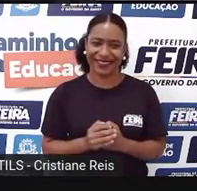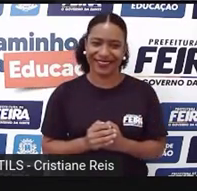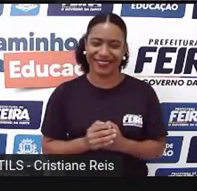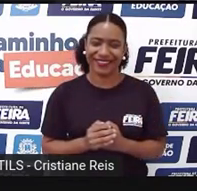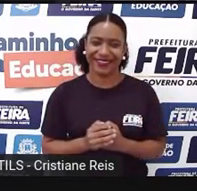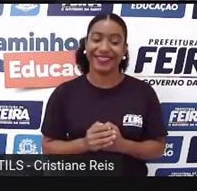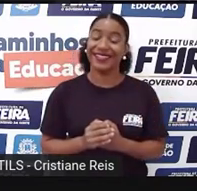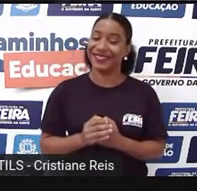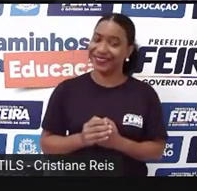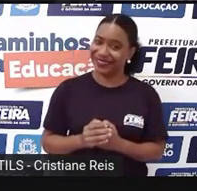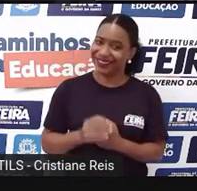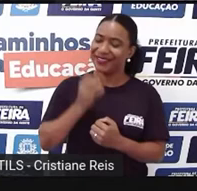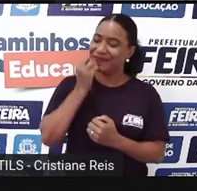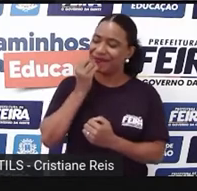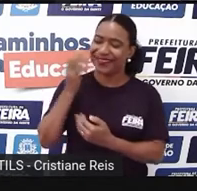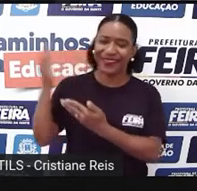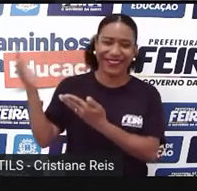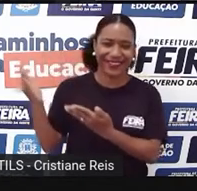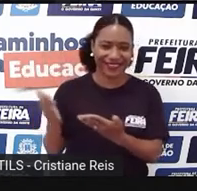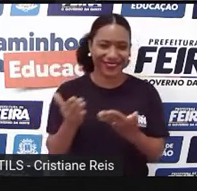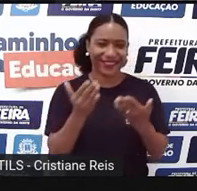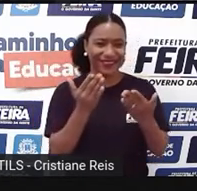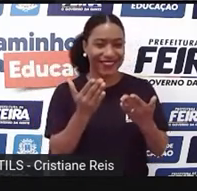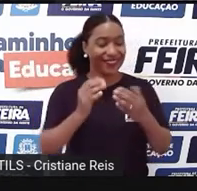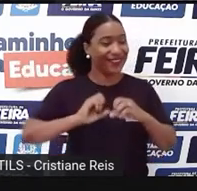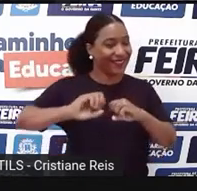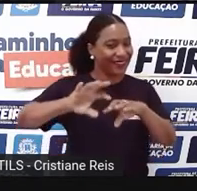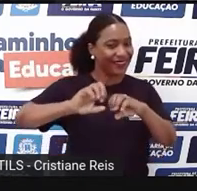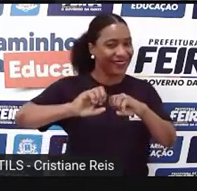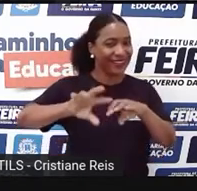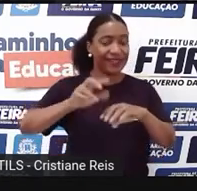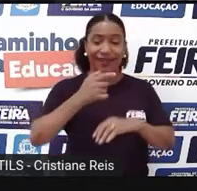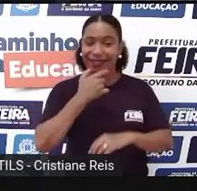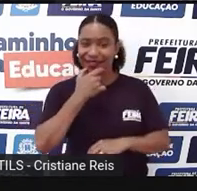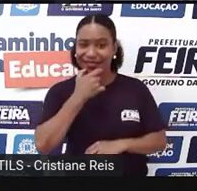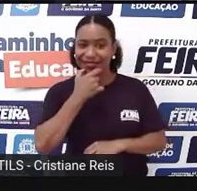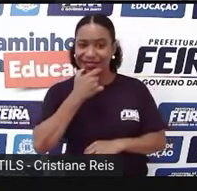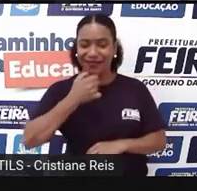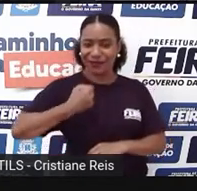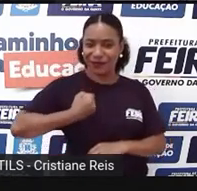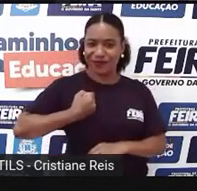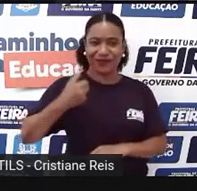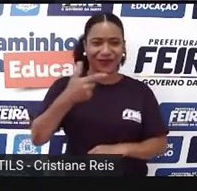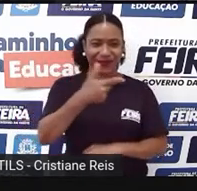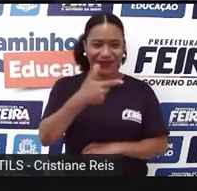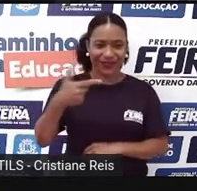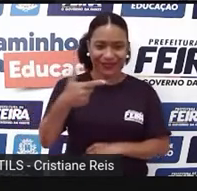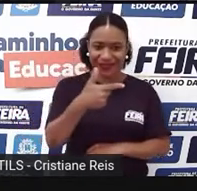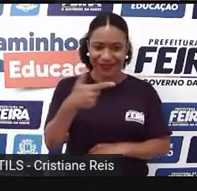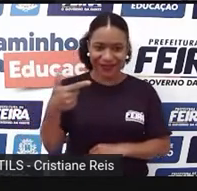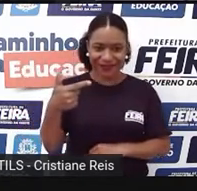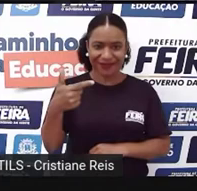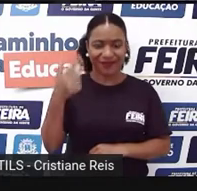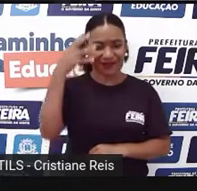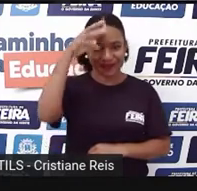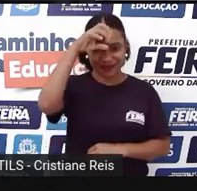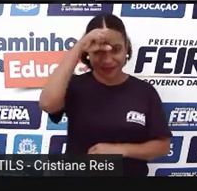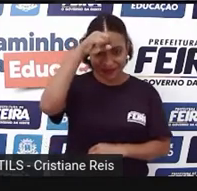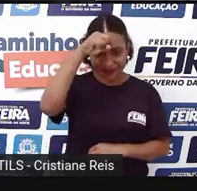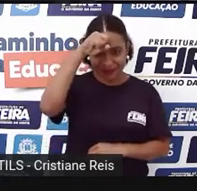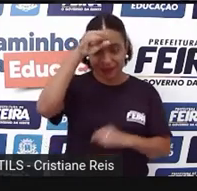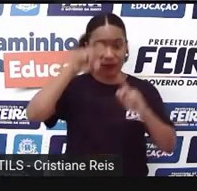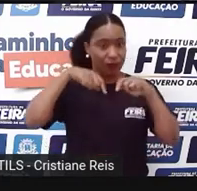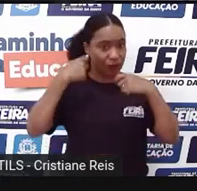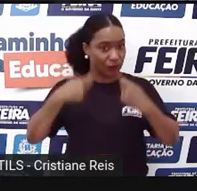number 22. Sejam bem-vindos à nossa aula de inglês, número 22. Eu